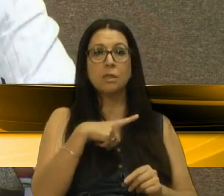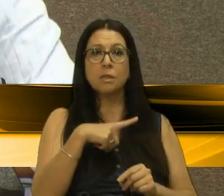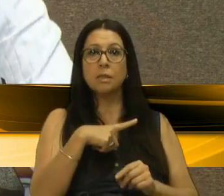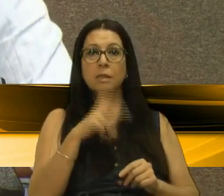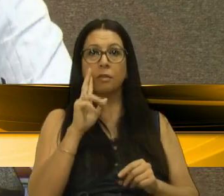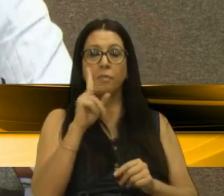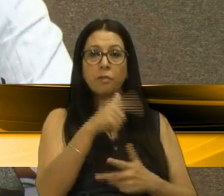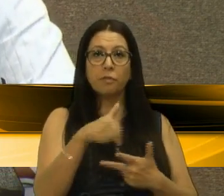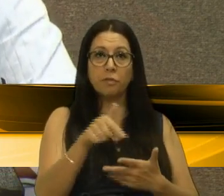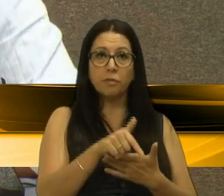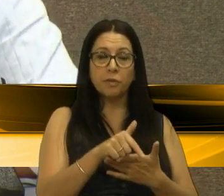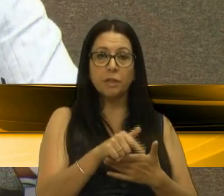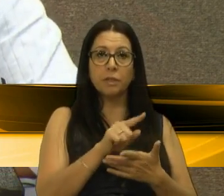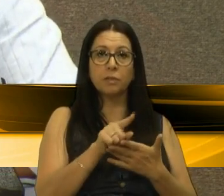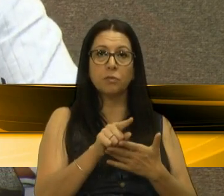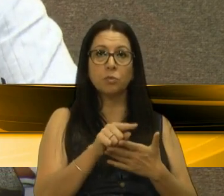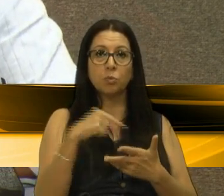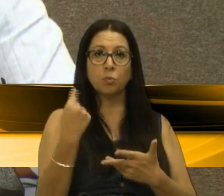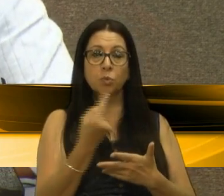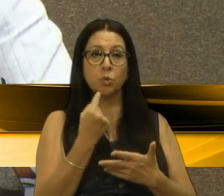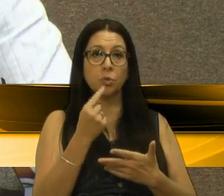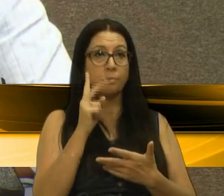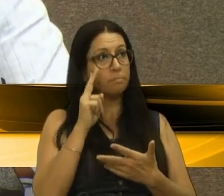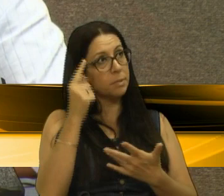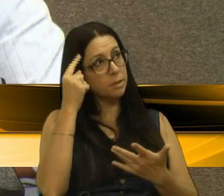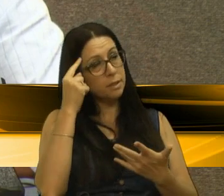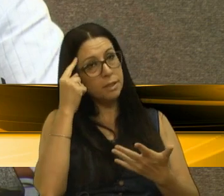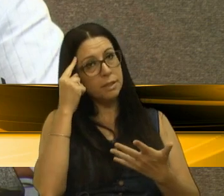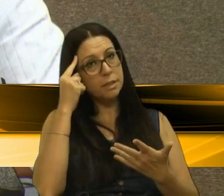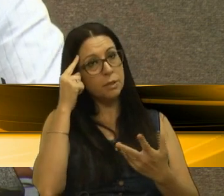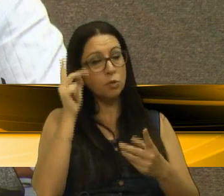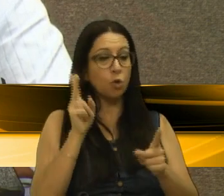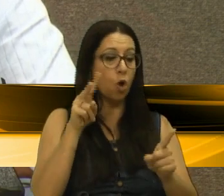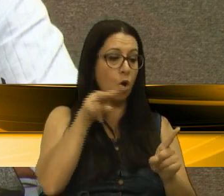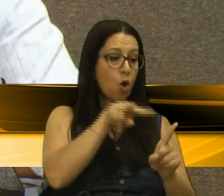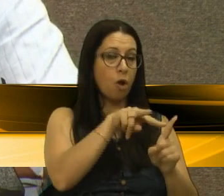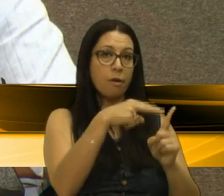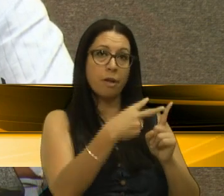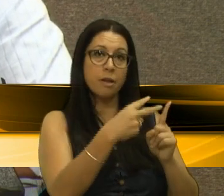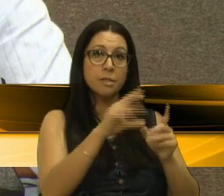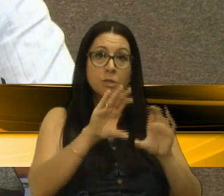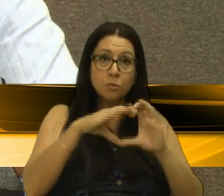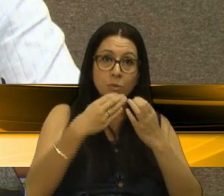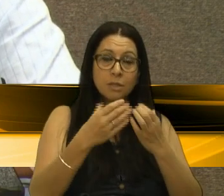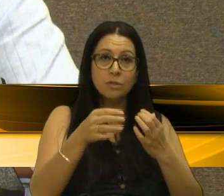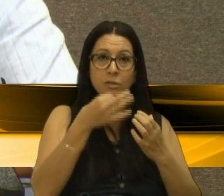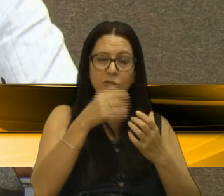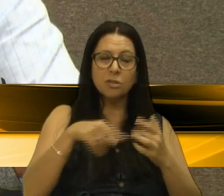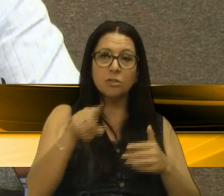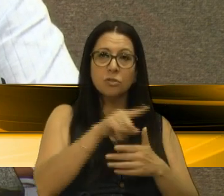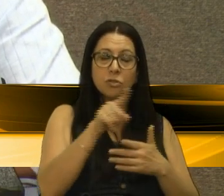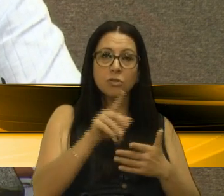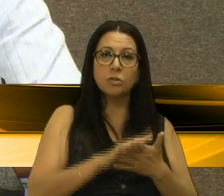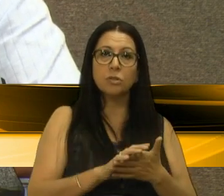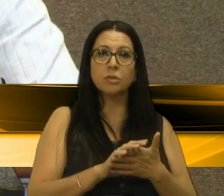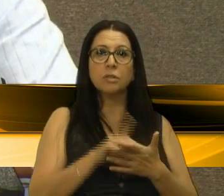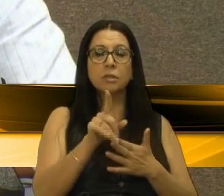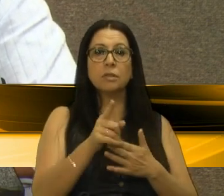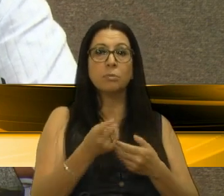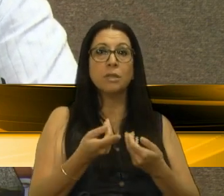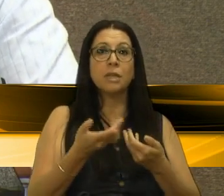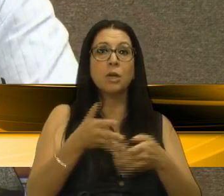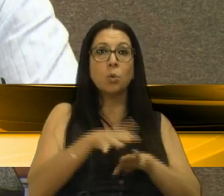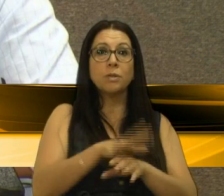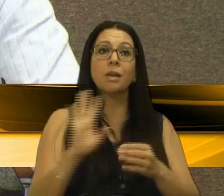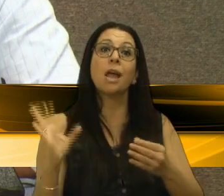remete os nossos olhos, os nossos olhares da comunidade caxiense para a inclusão